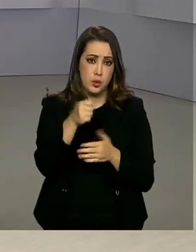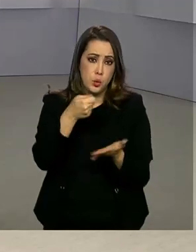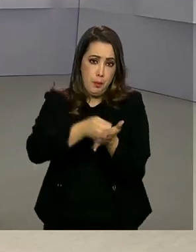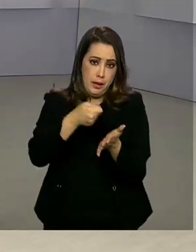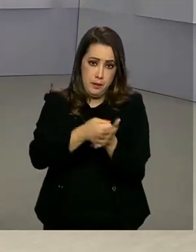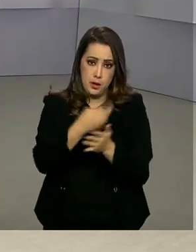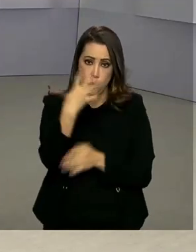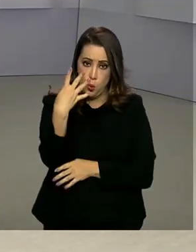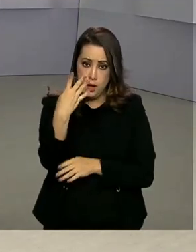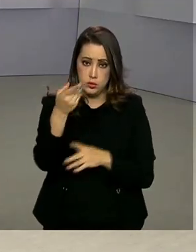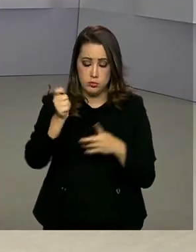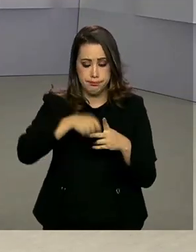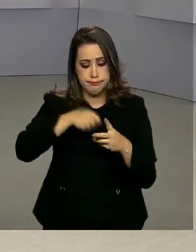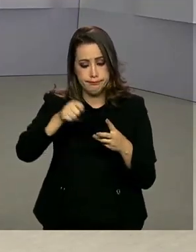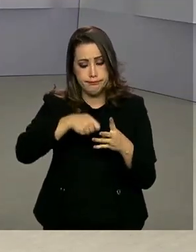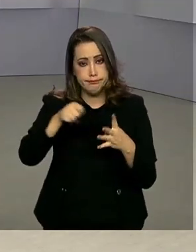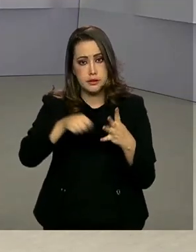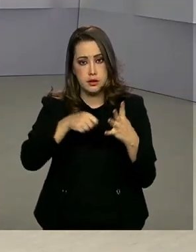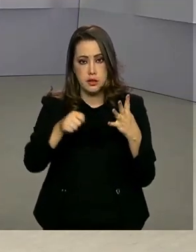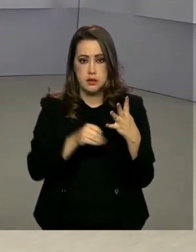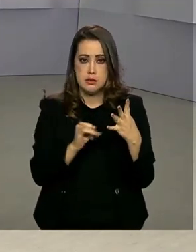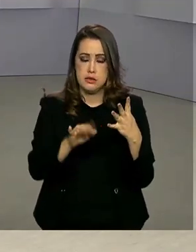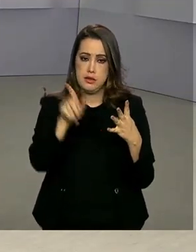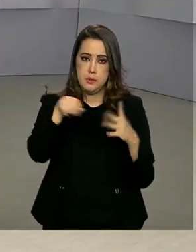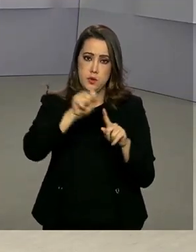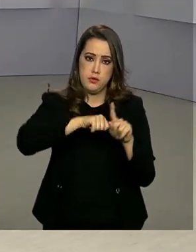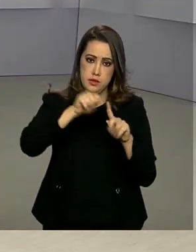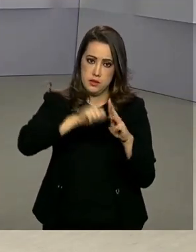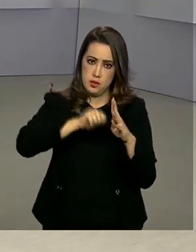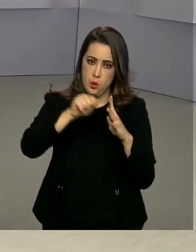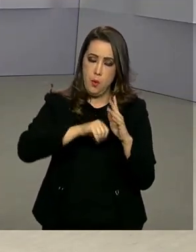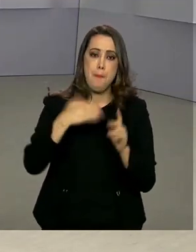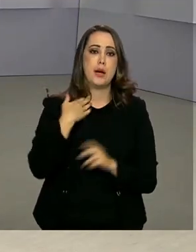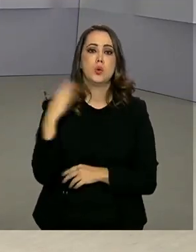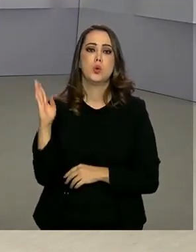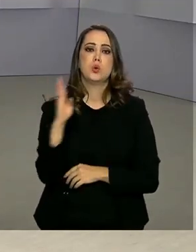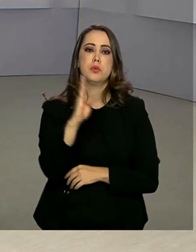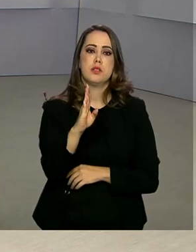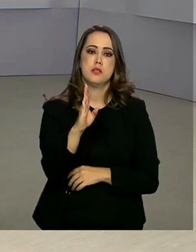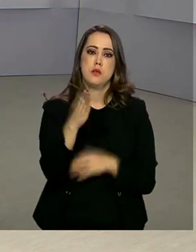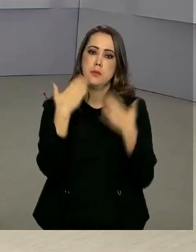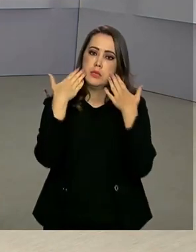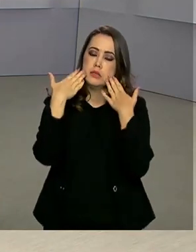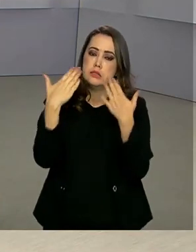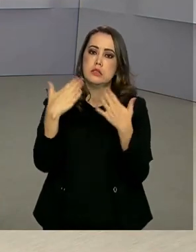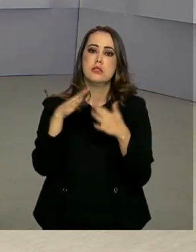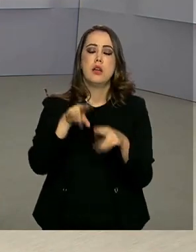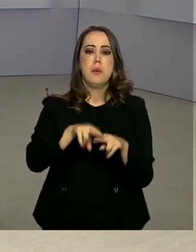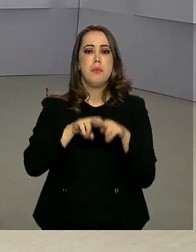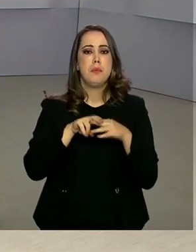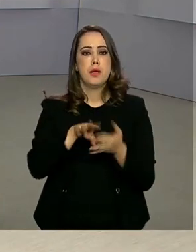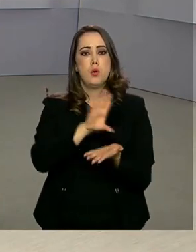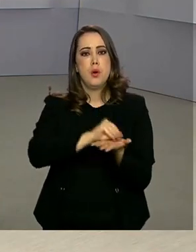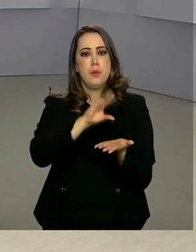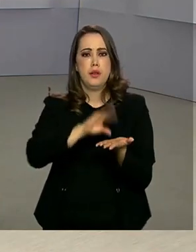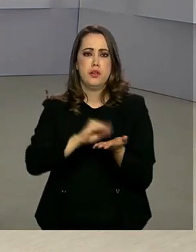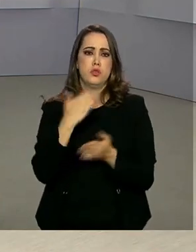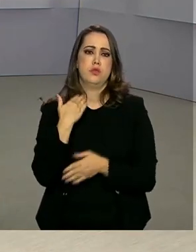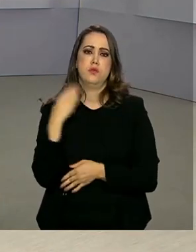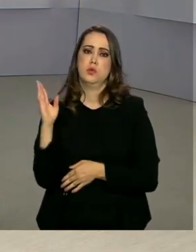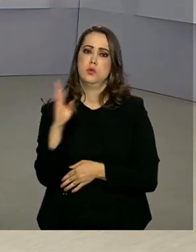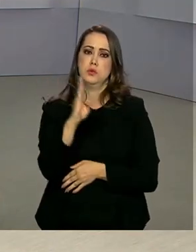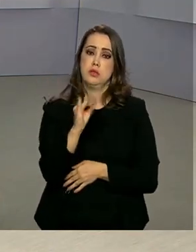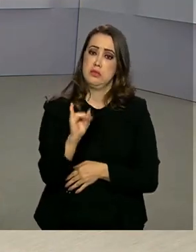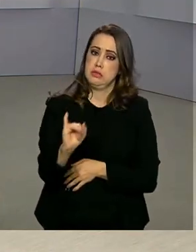parcelas a partir de hoje. Para quem financiou pelo Banco do Brasil, a manifestação pode ser feita pelo aplicativo do banco.